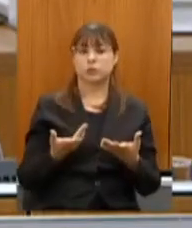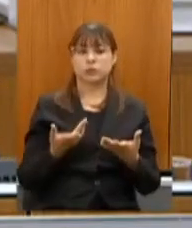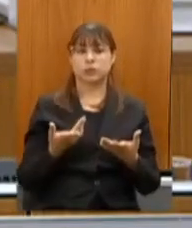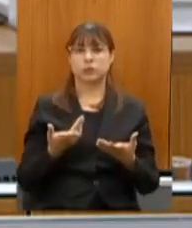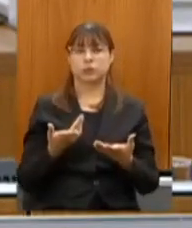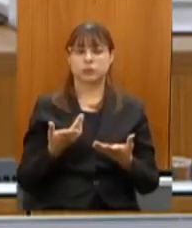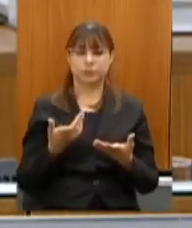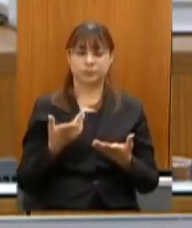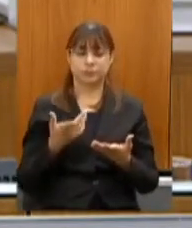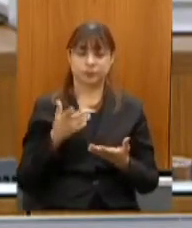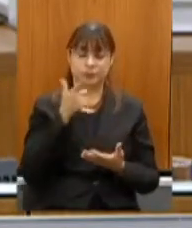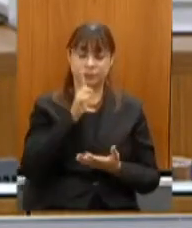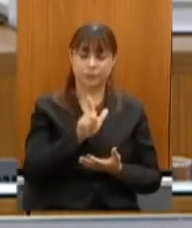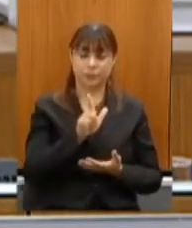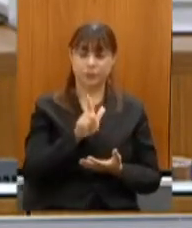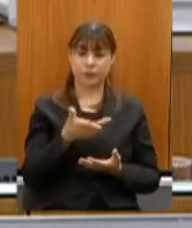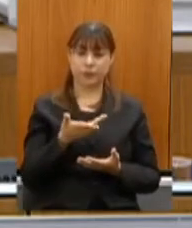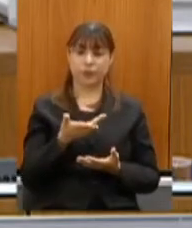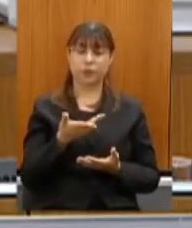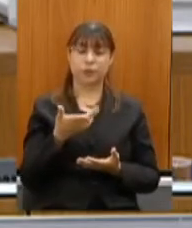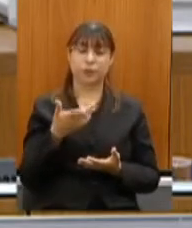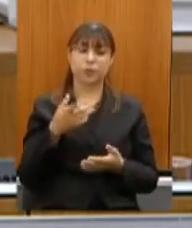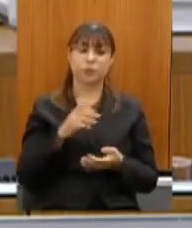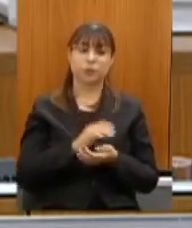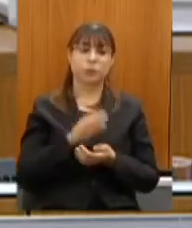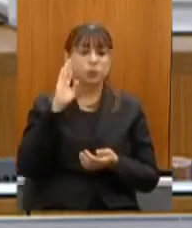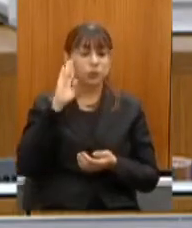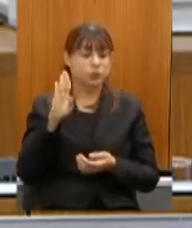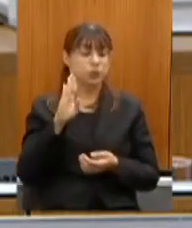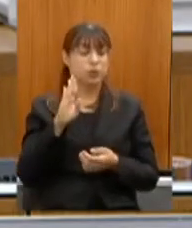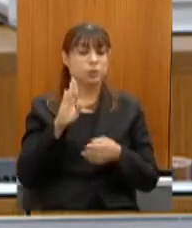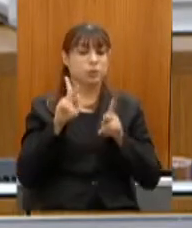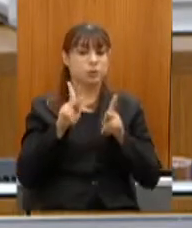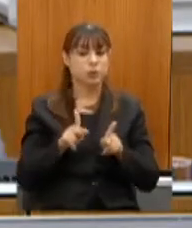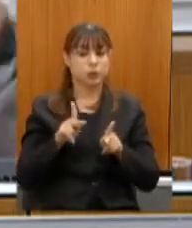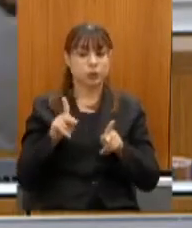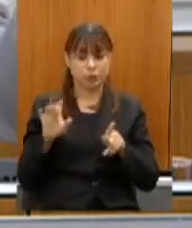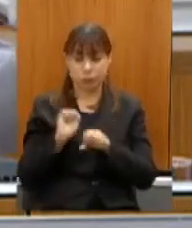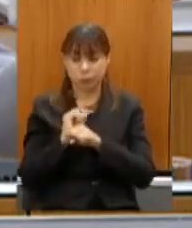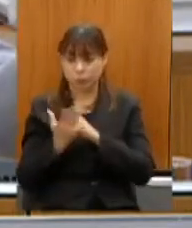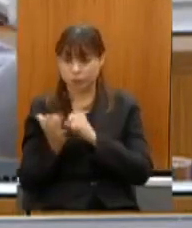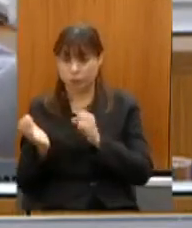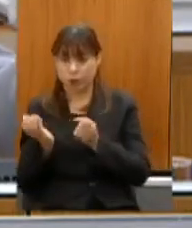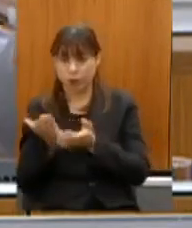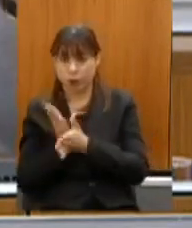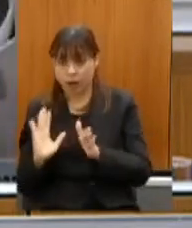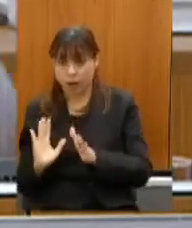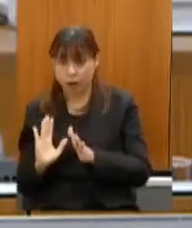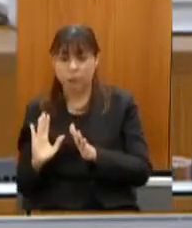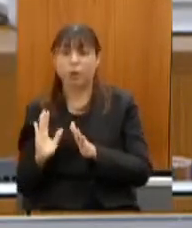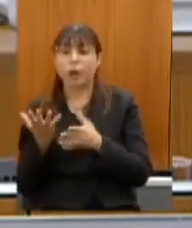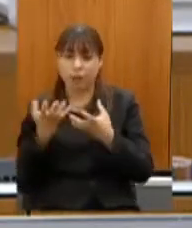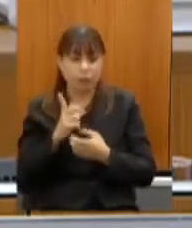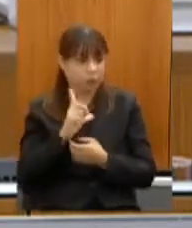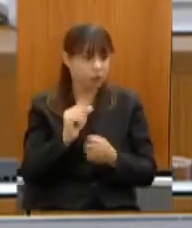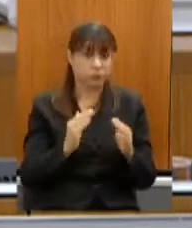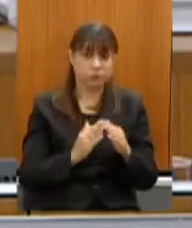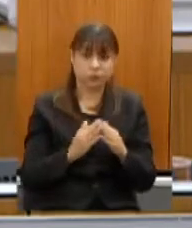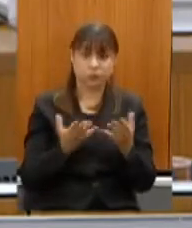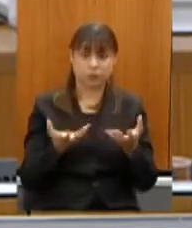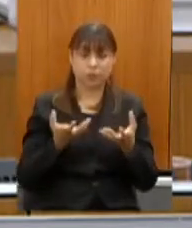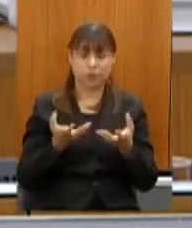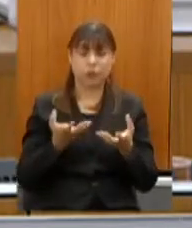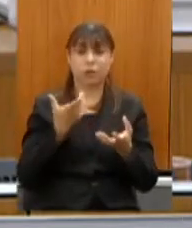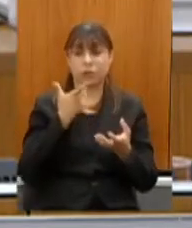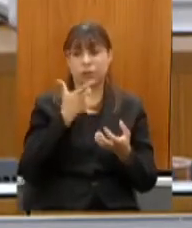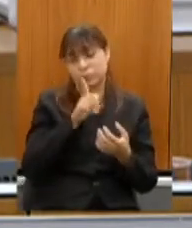que há sobretudo no mundo onde as pessoas pós-covid desejam sair de casa e vão poder trabalhar em home